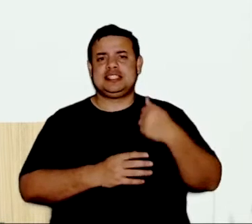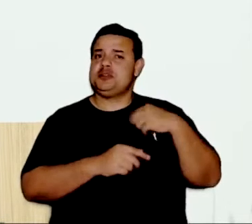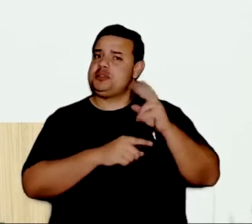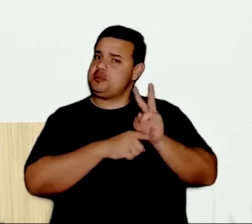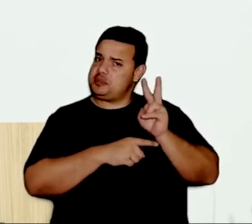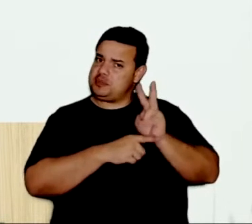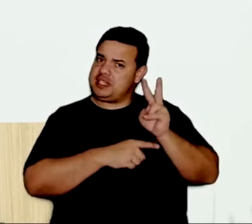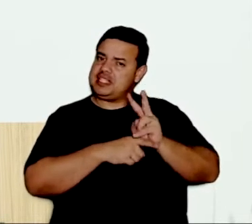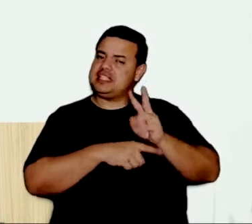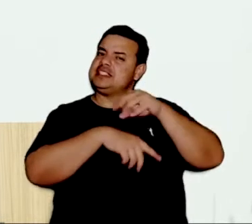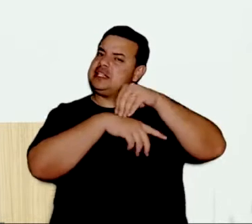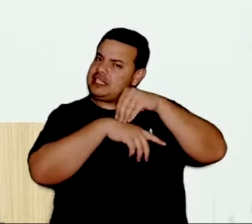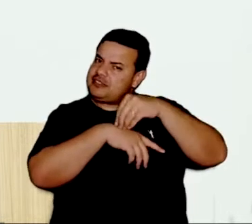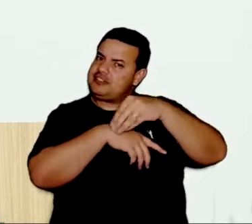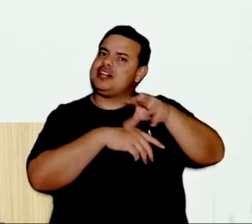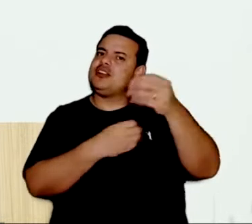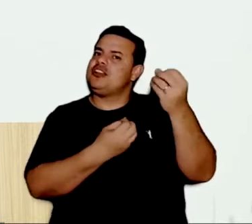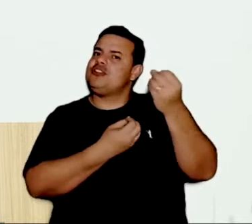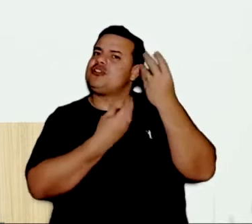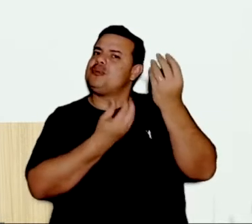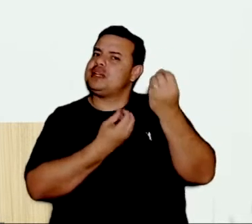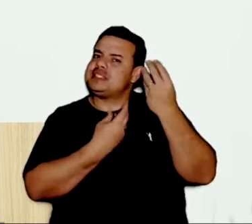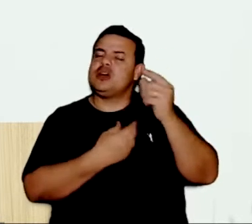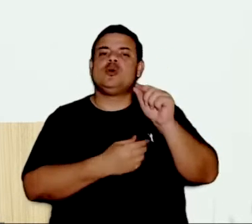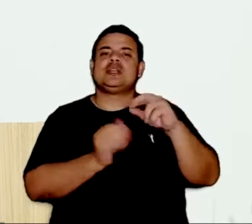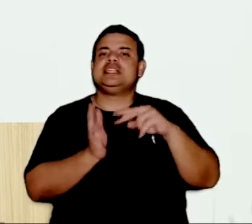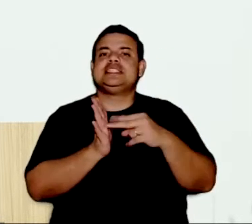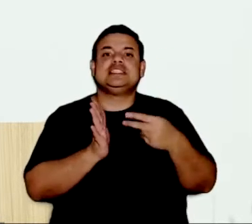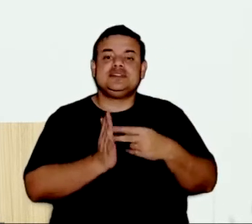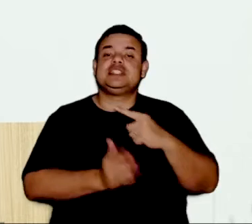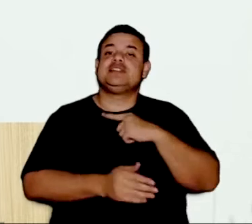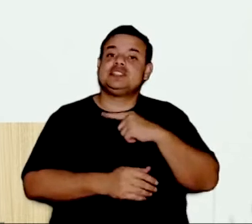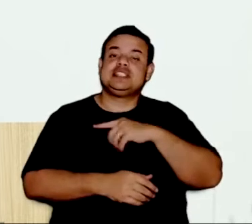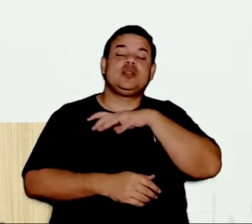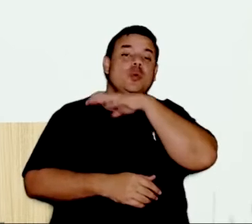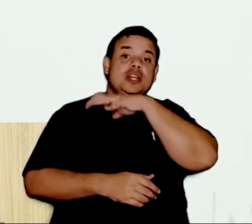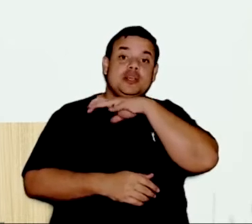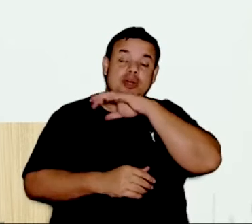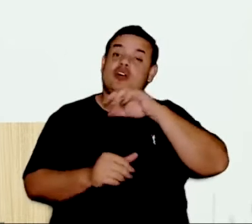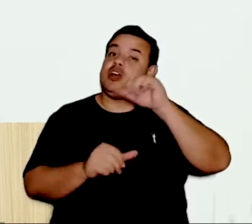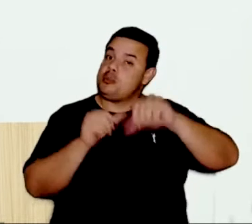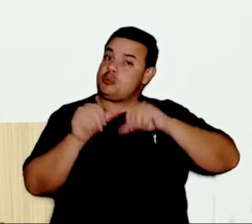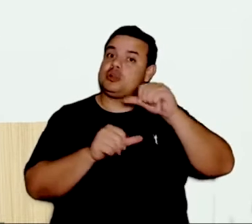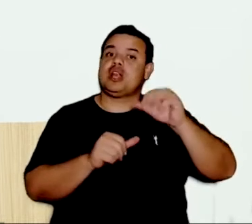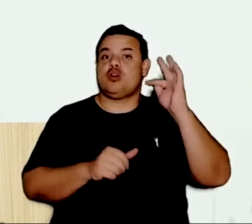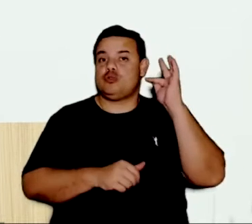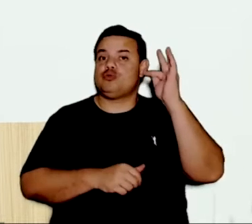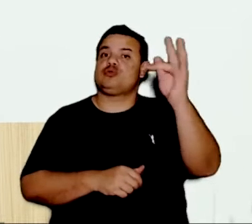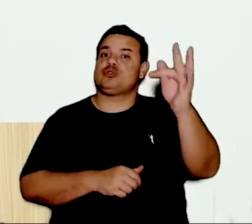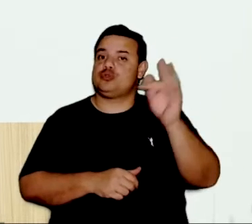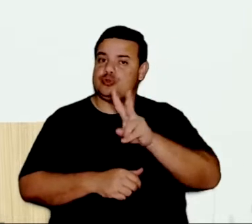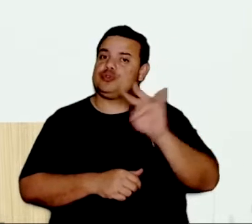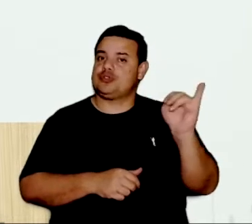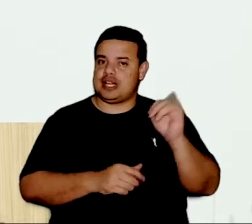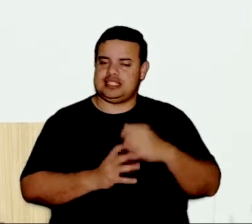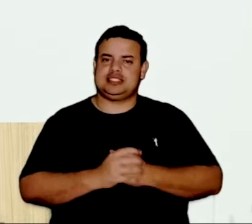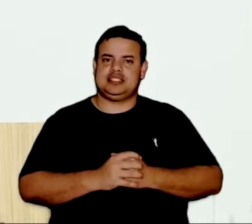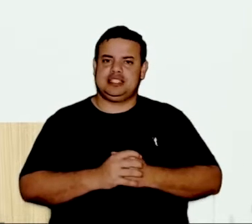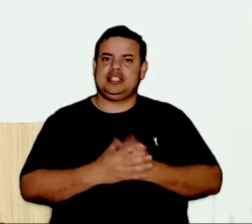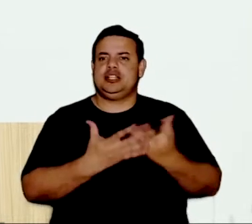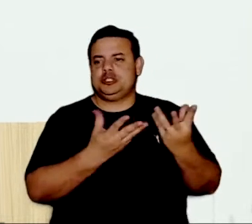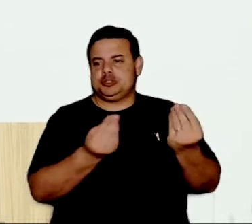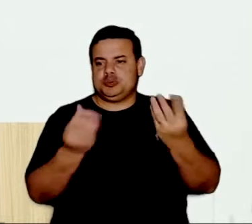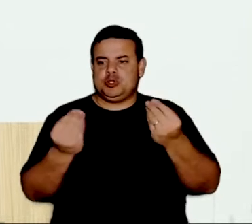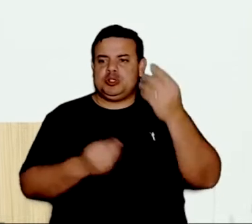entender o que é ter um animal, eu acho que vai mudar o futuro. E o futuro, muitos pensam que é uma bobeira,